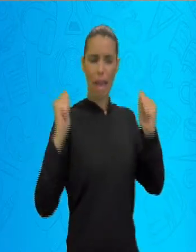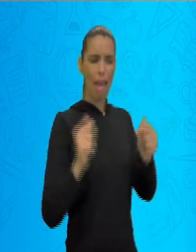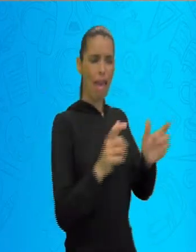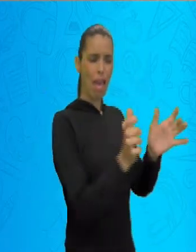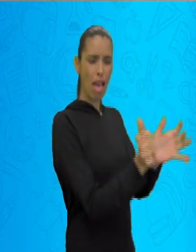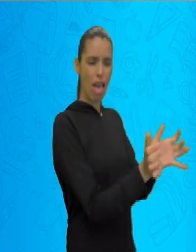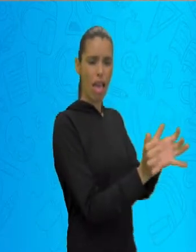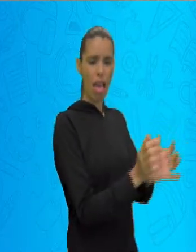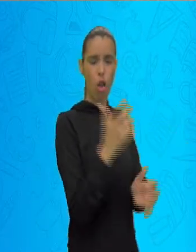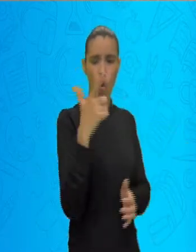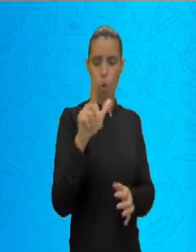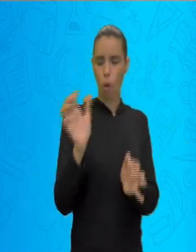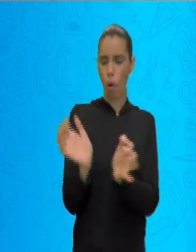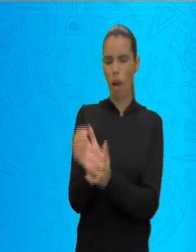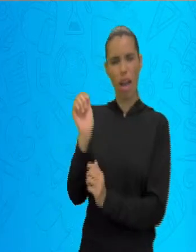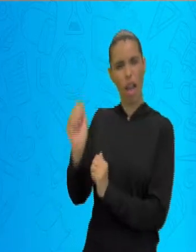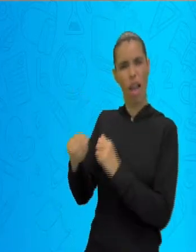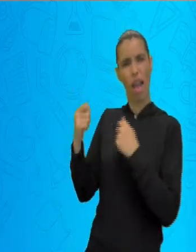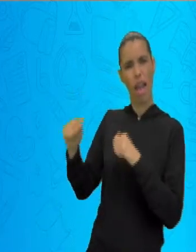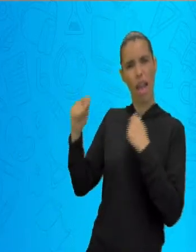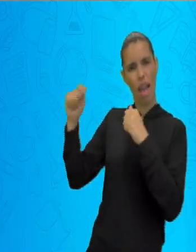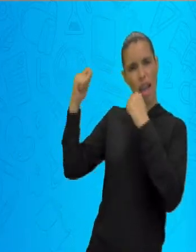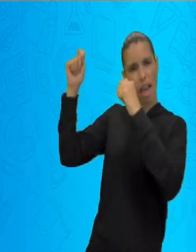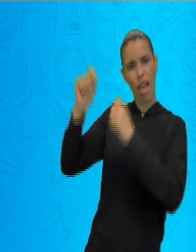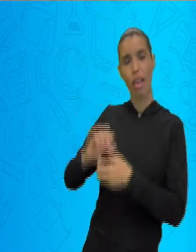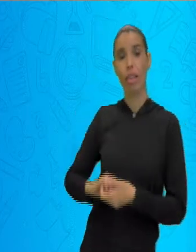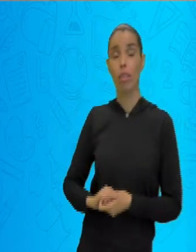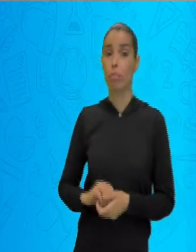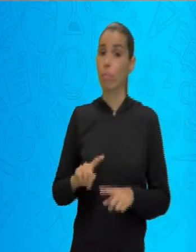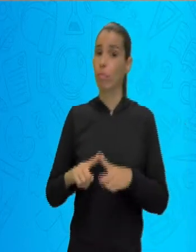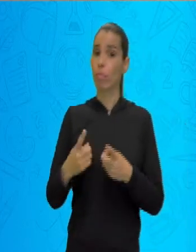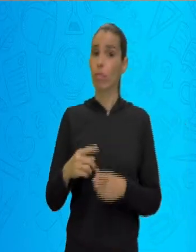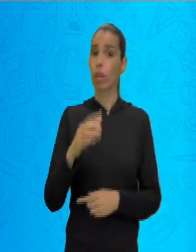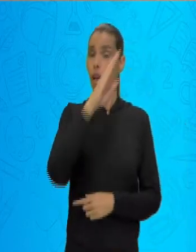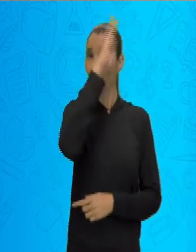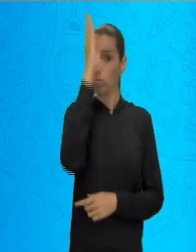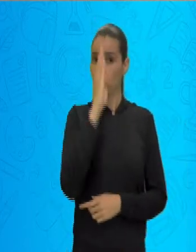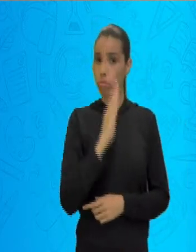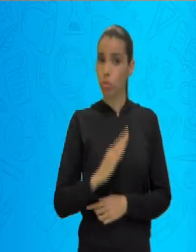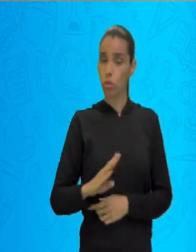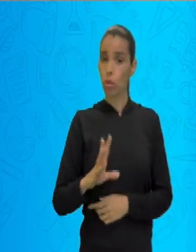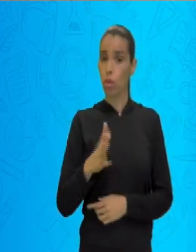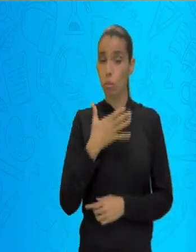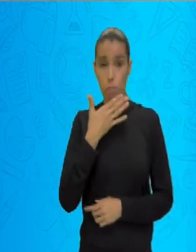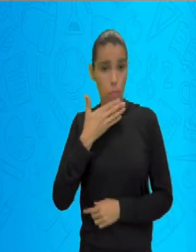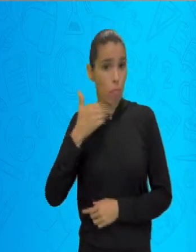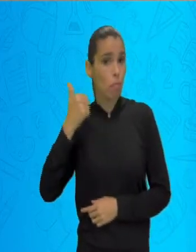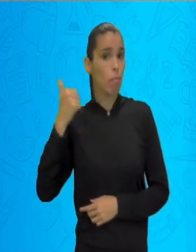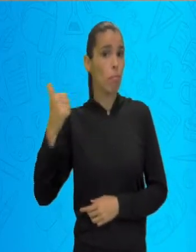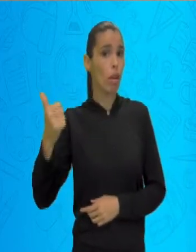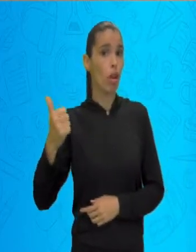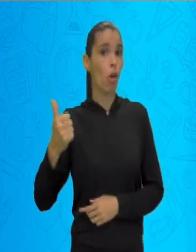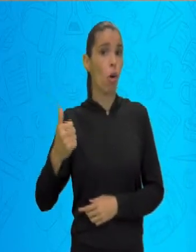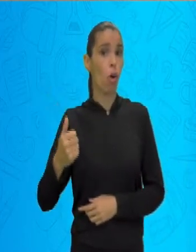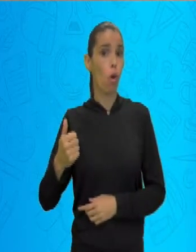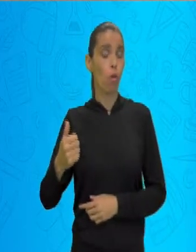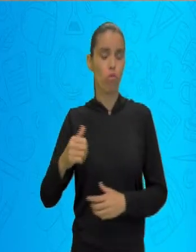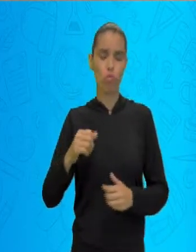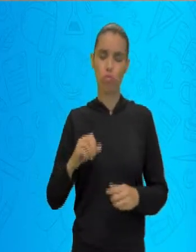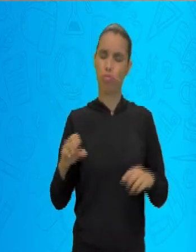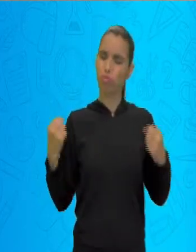mas, nunca esqueça, essa é a maior bandeira. É a sua